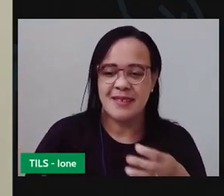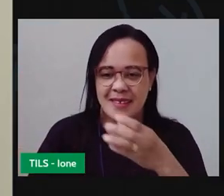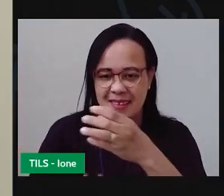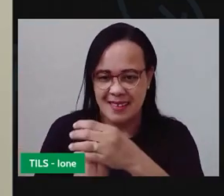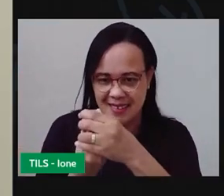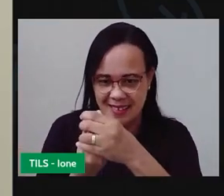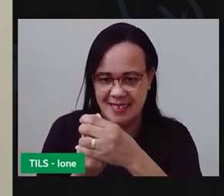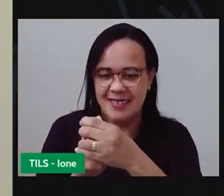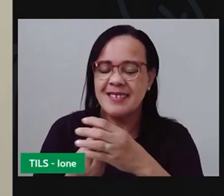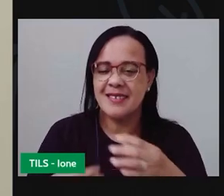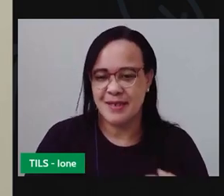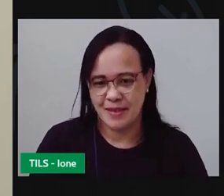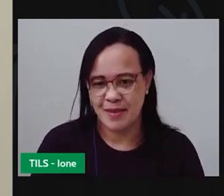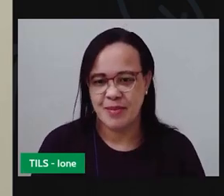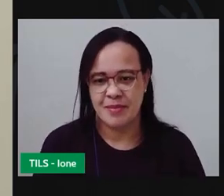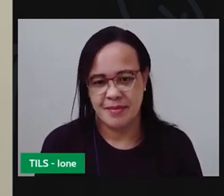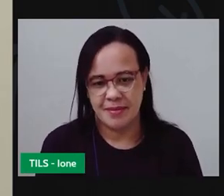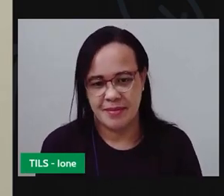outra